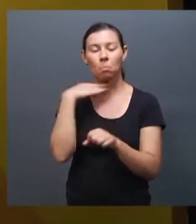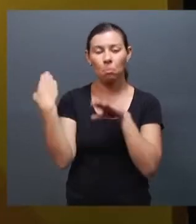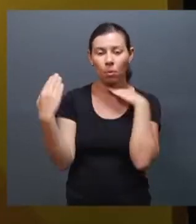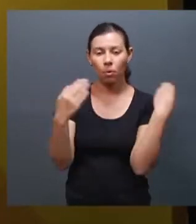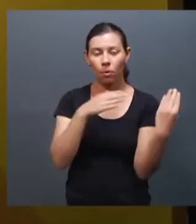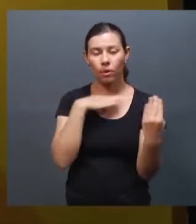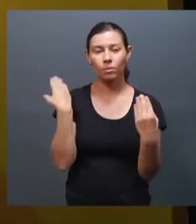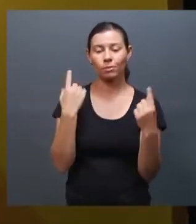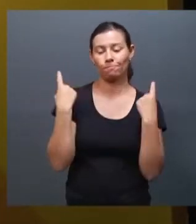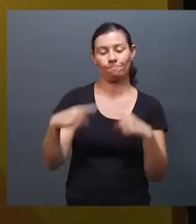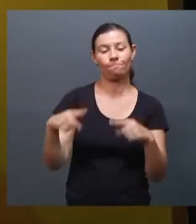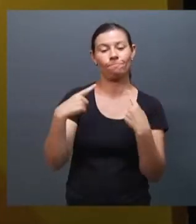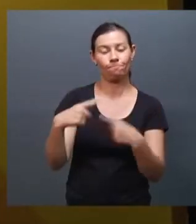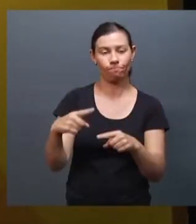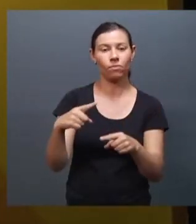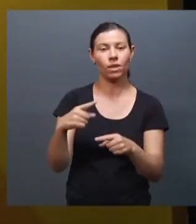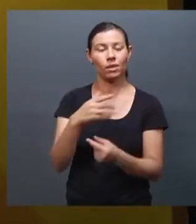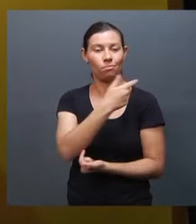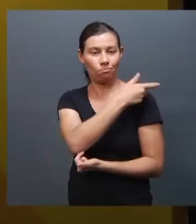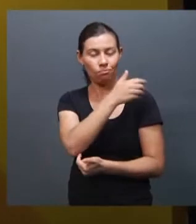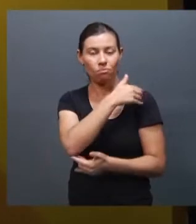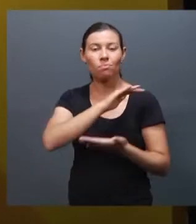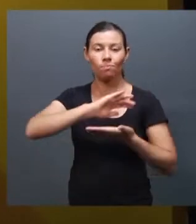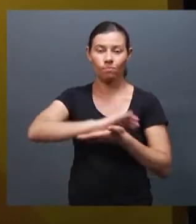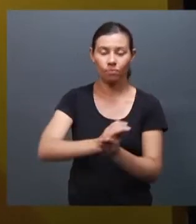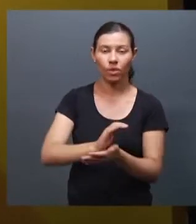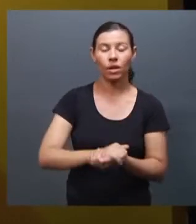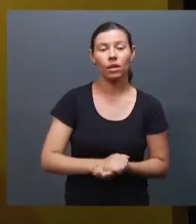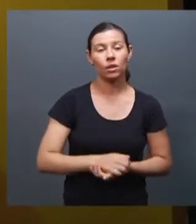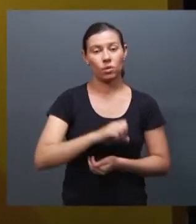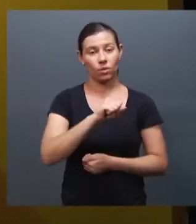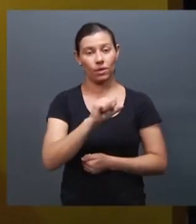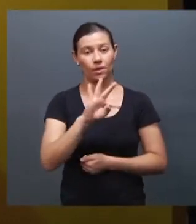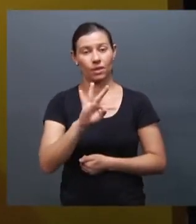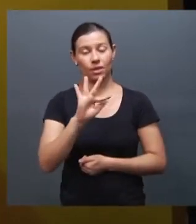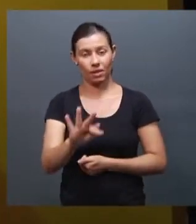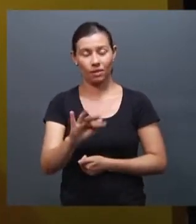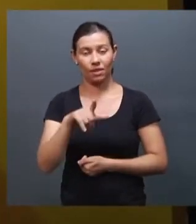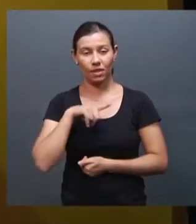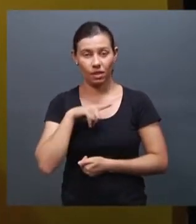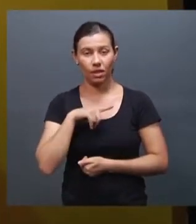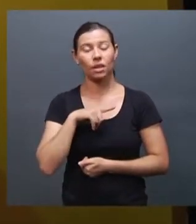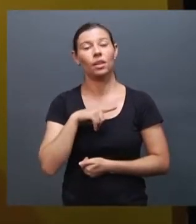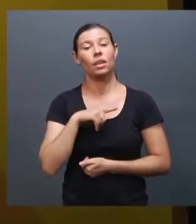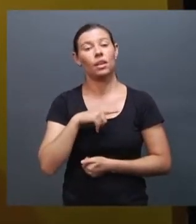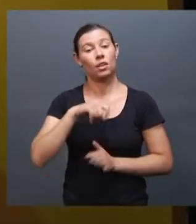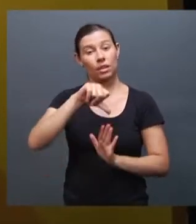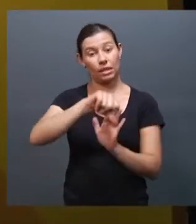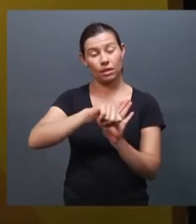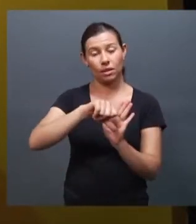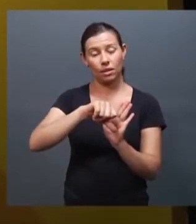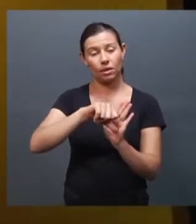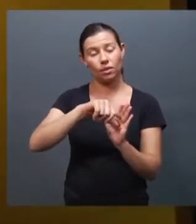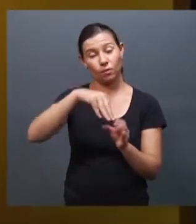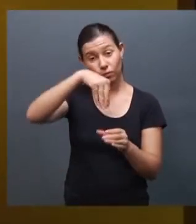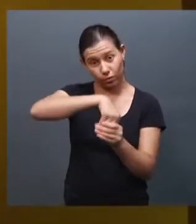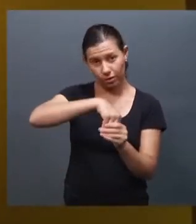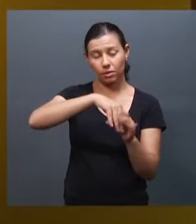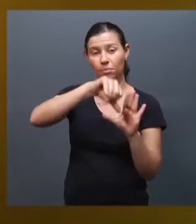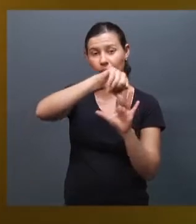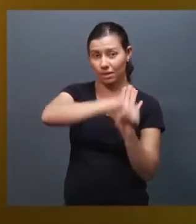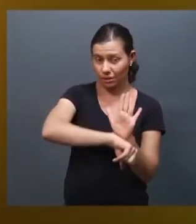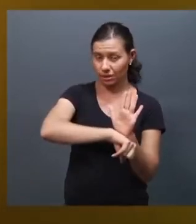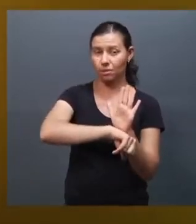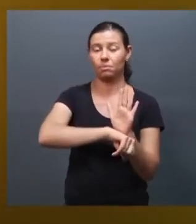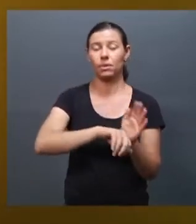discussão no STF sobre a tipificação, sobre a criminalização da homofobia, e a partir daí a gente pode ter esse levantamento. O